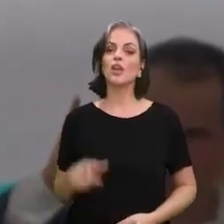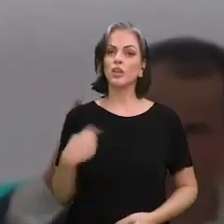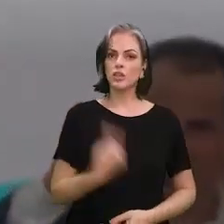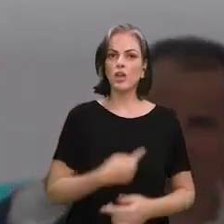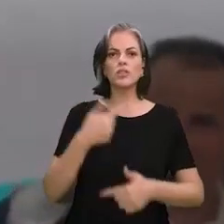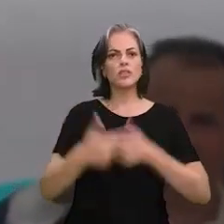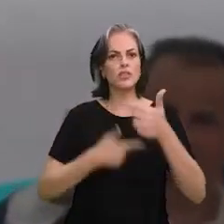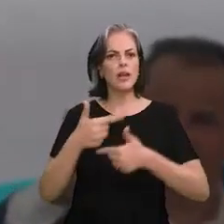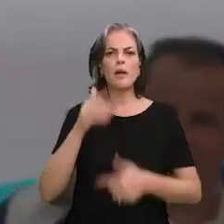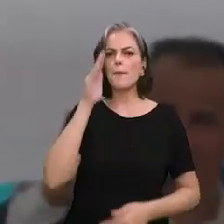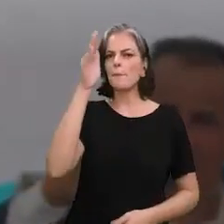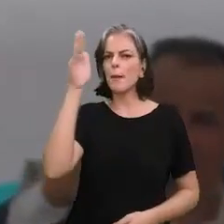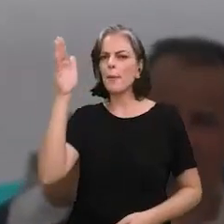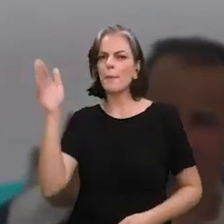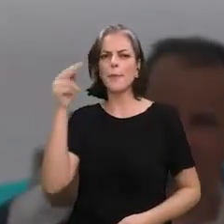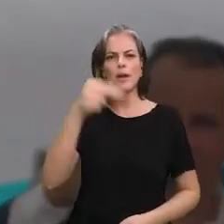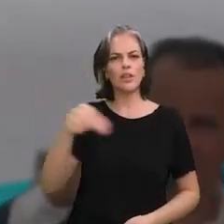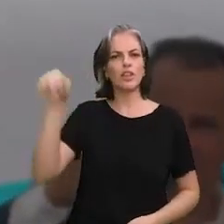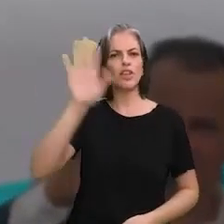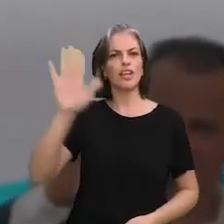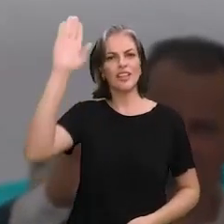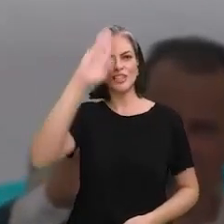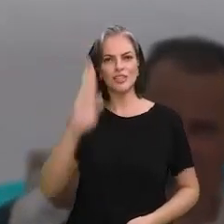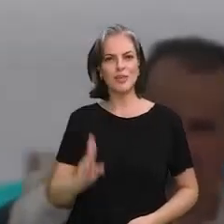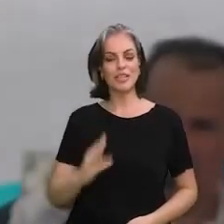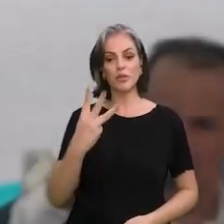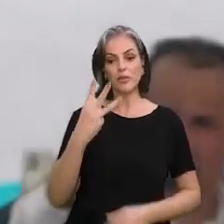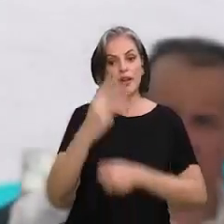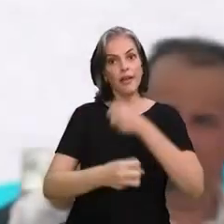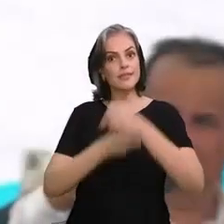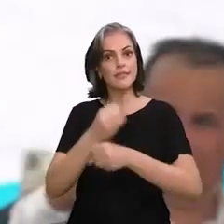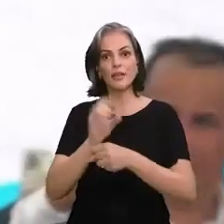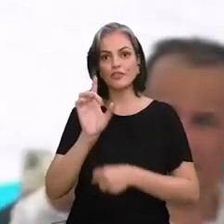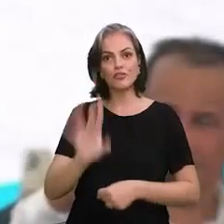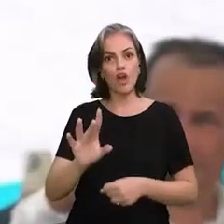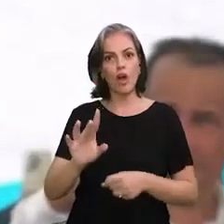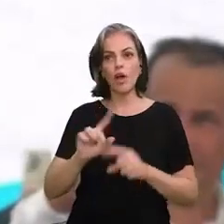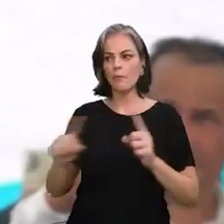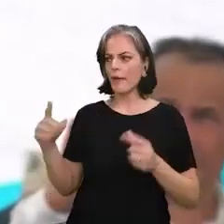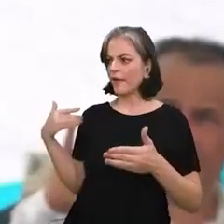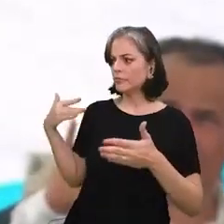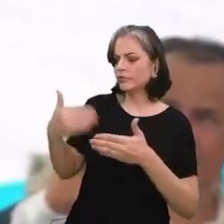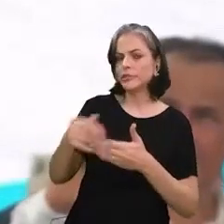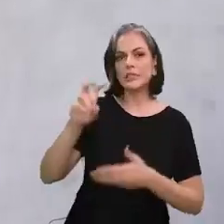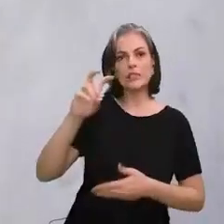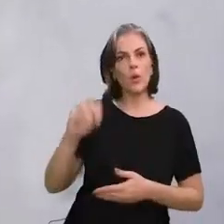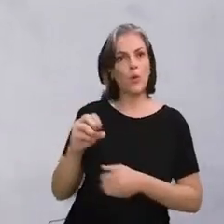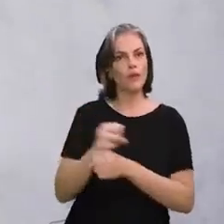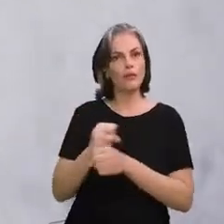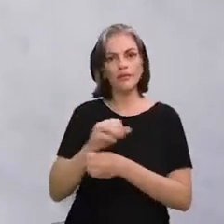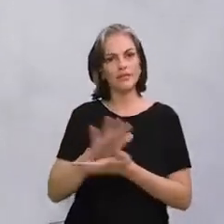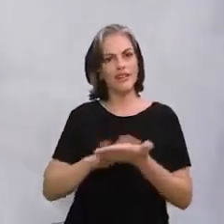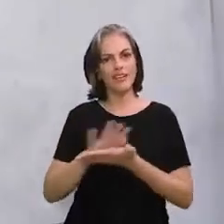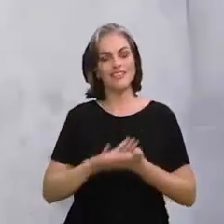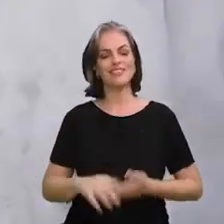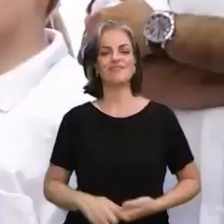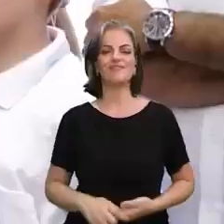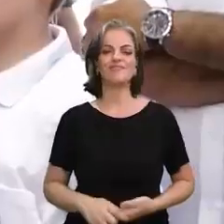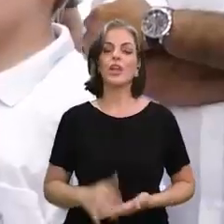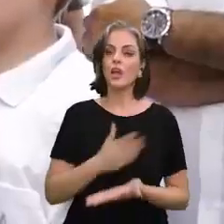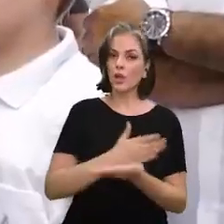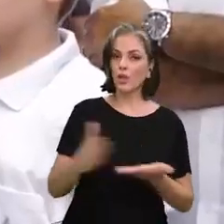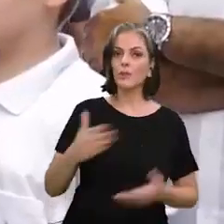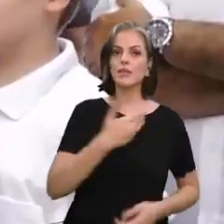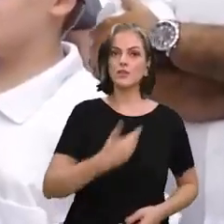trabalho por todo o Nordeste do Brasil em três anos, que não foi feito em 50 anos. Desde o início do governo,